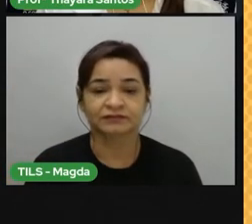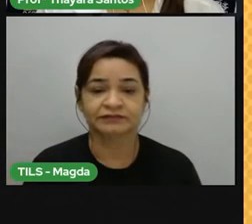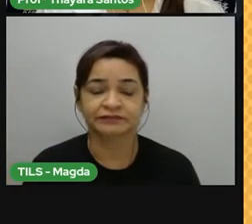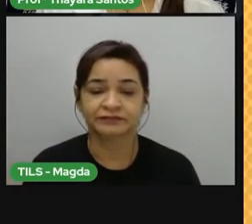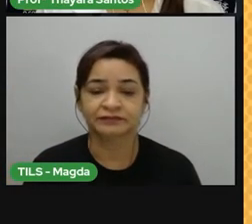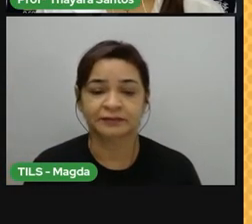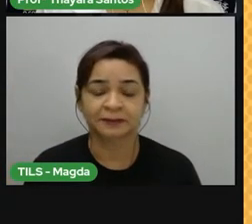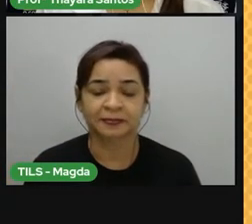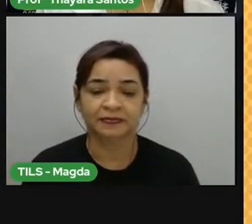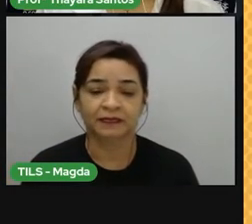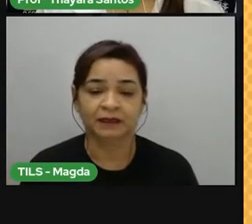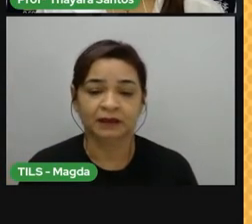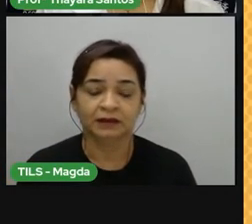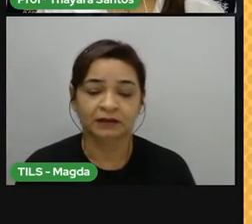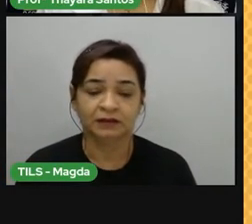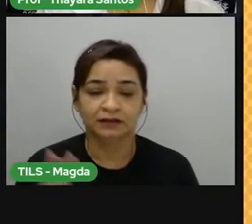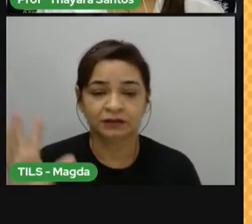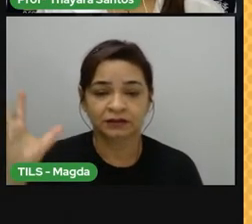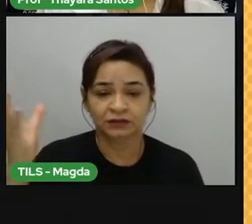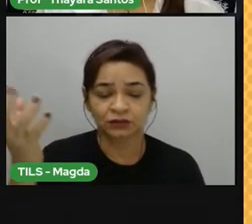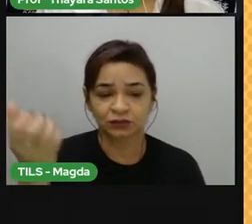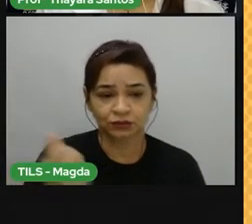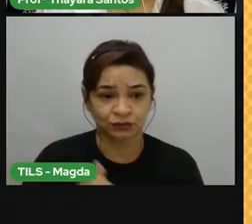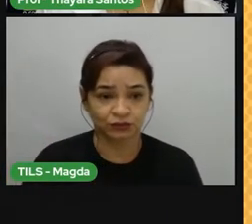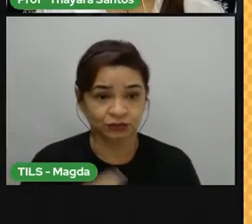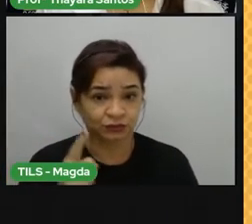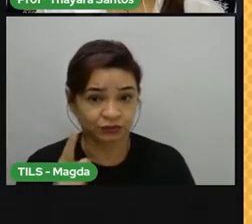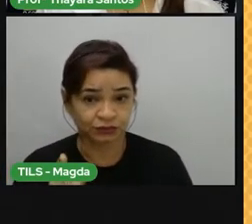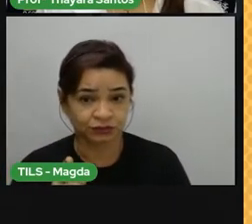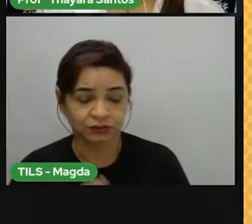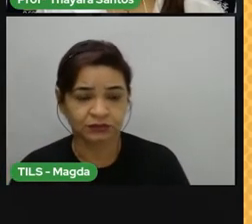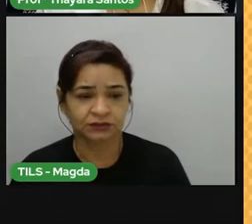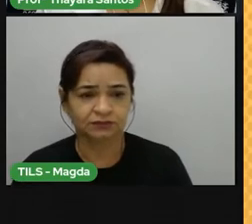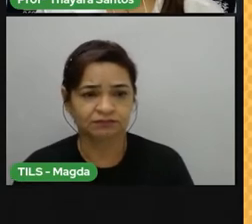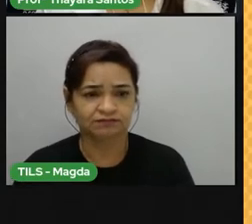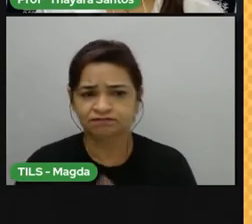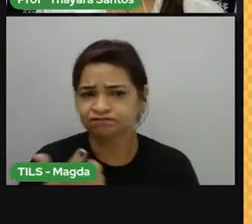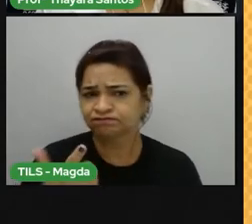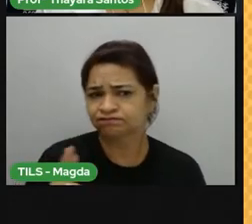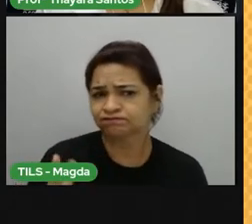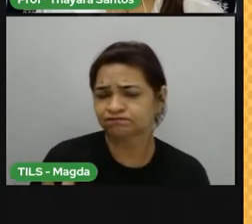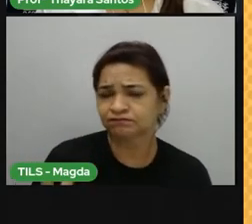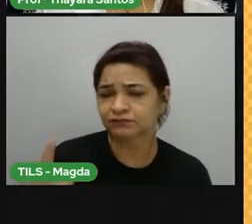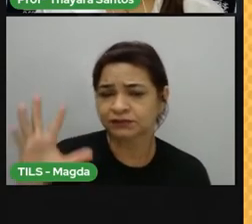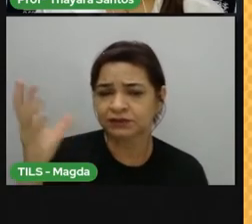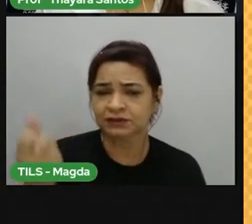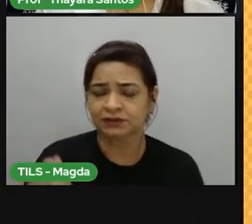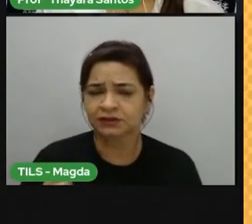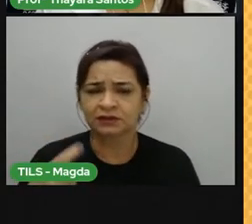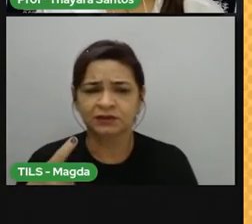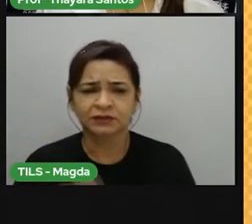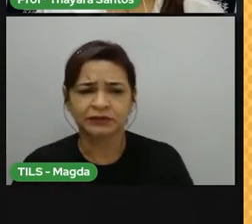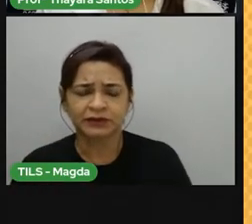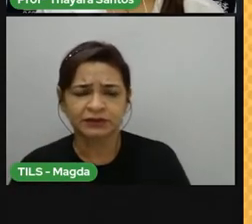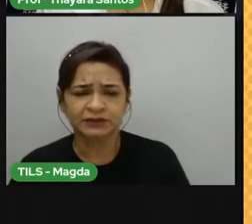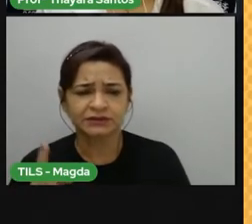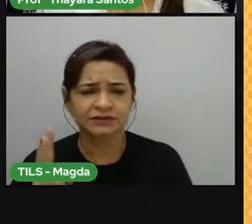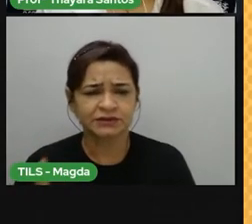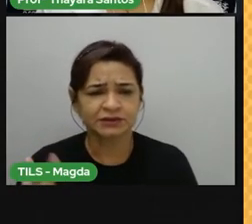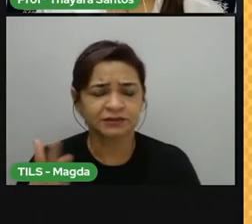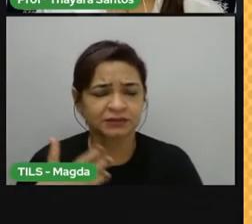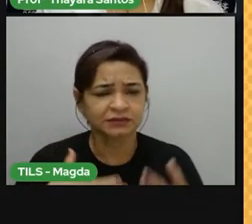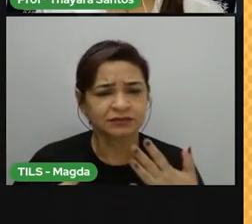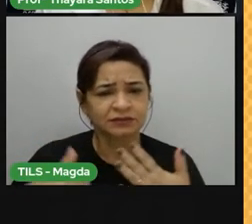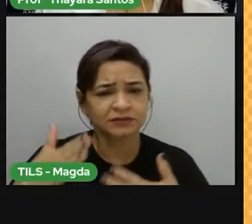No clima equatorial, as estações do ano são quase inexistentes, pois a temperatura se mantém estável ao longo do ano.